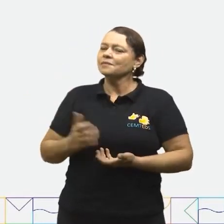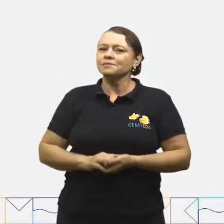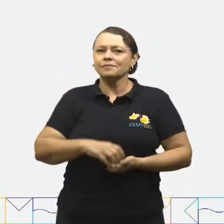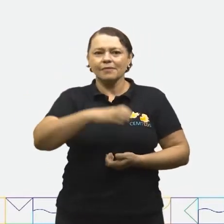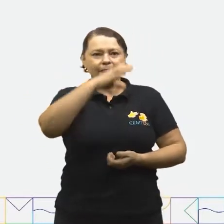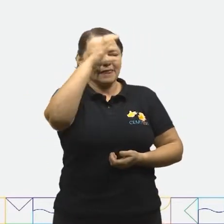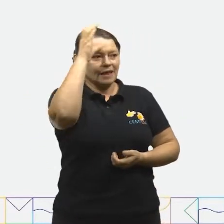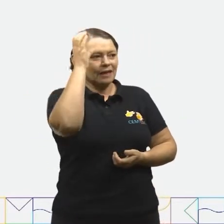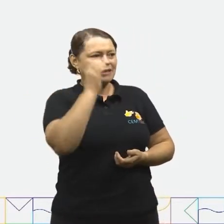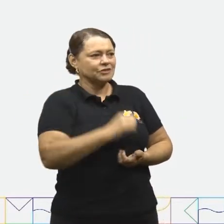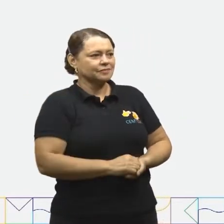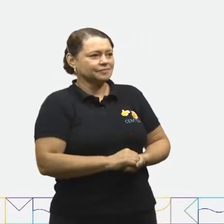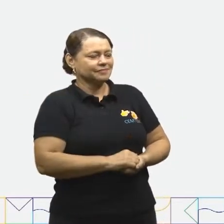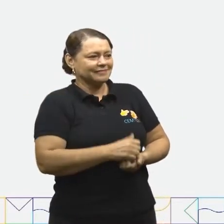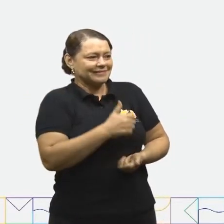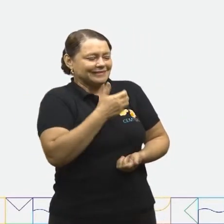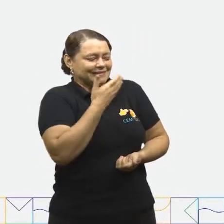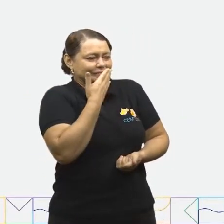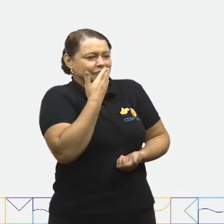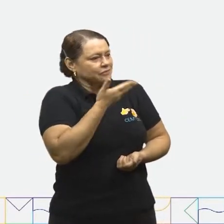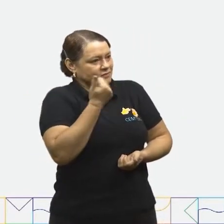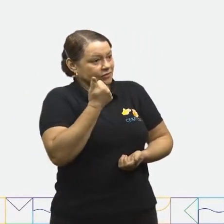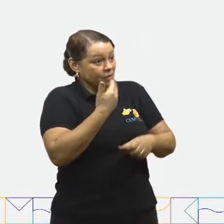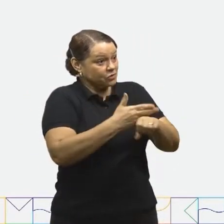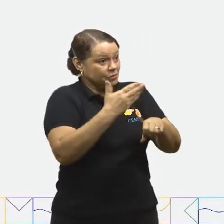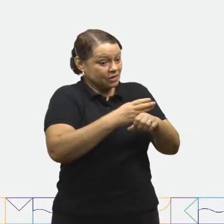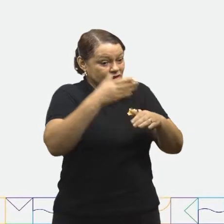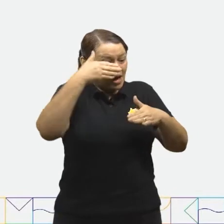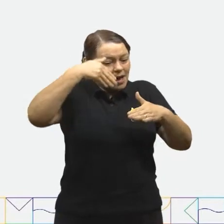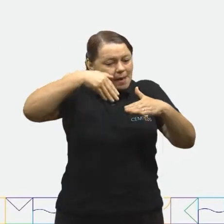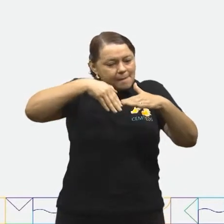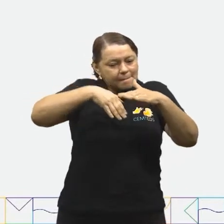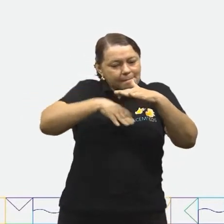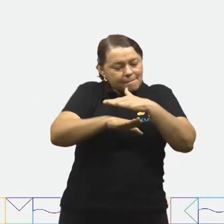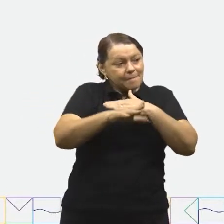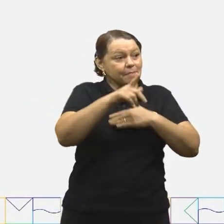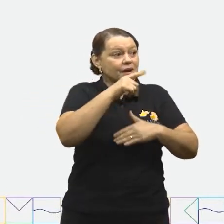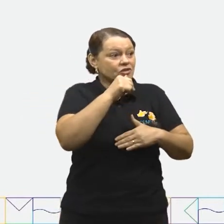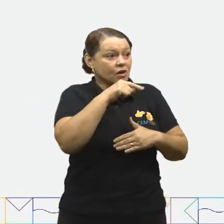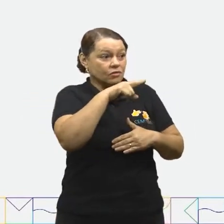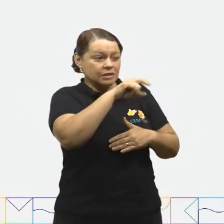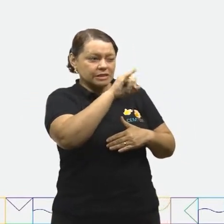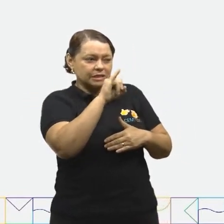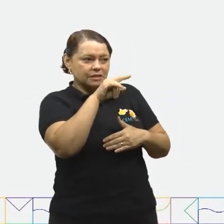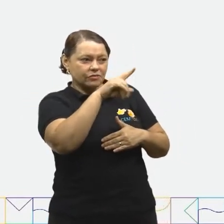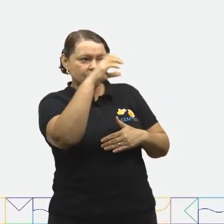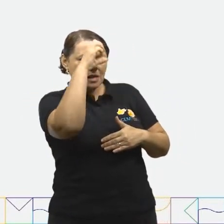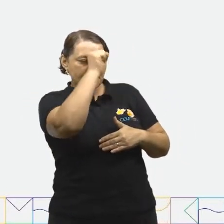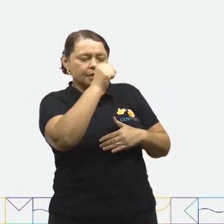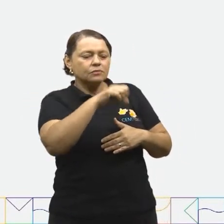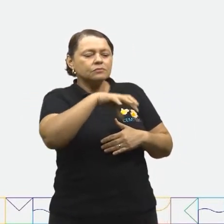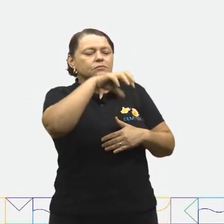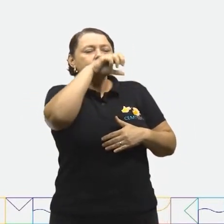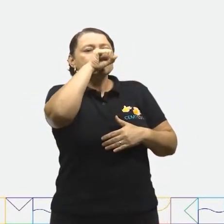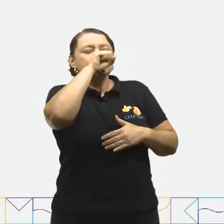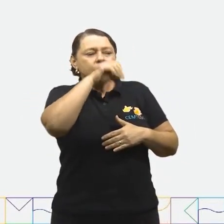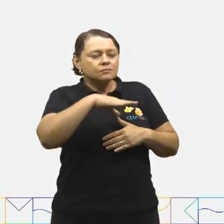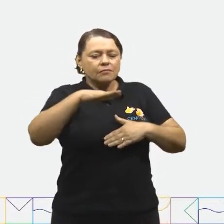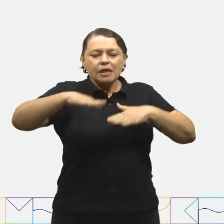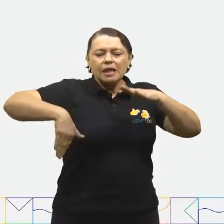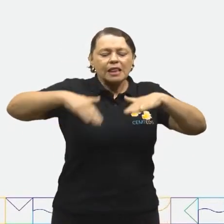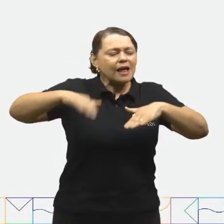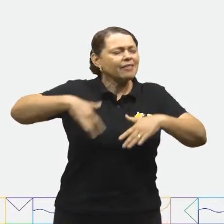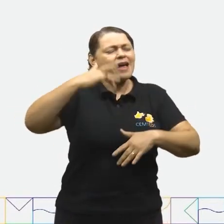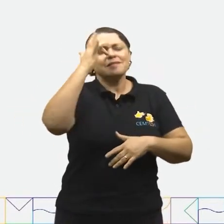tia sorriu e disse. Vamos fazer isso embaixo d'água? Se você aprender a respirar direitinho, nadar não